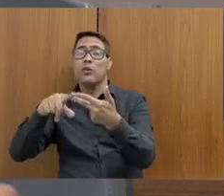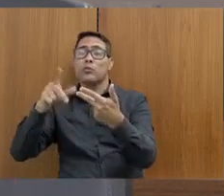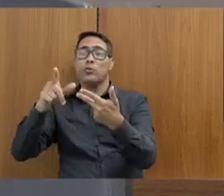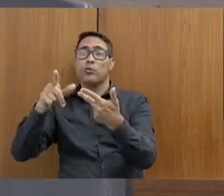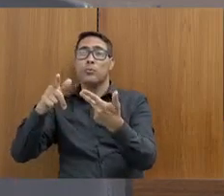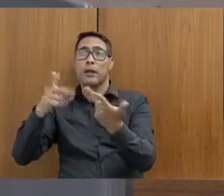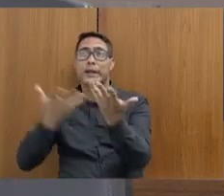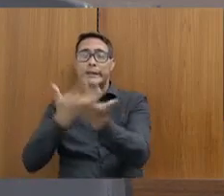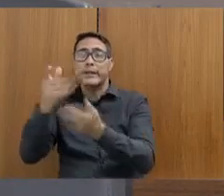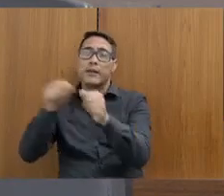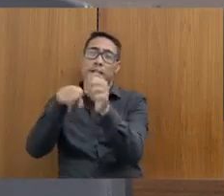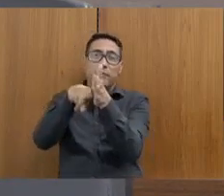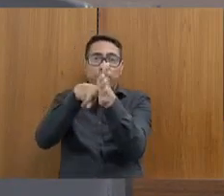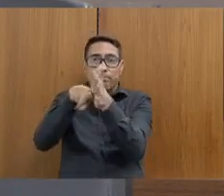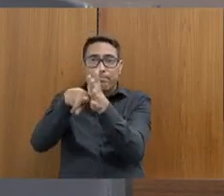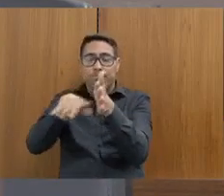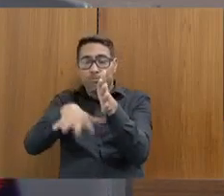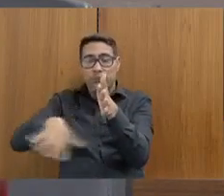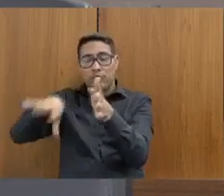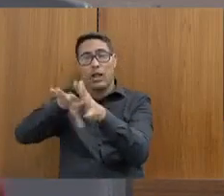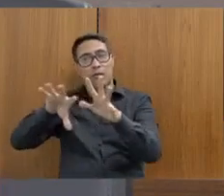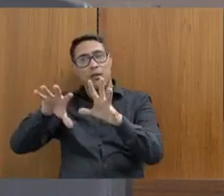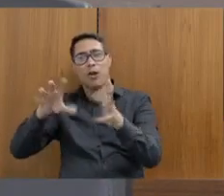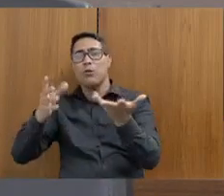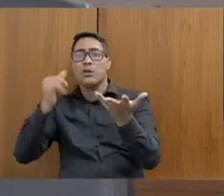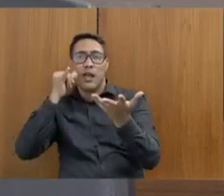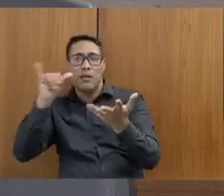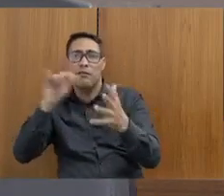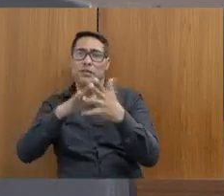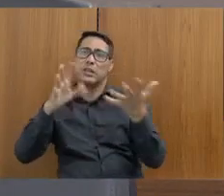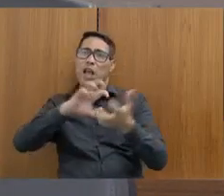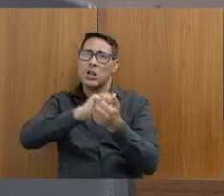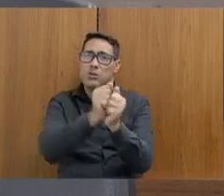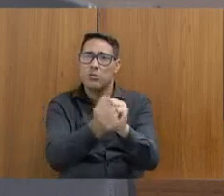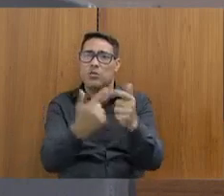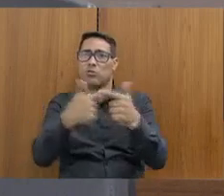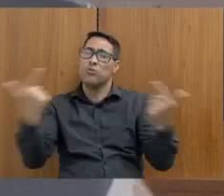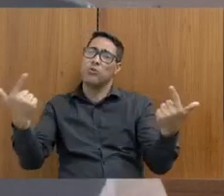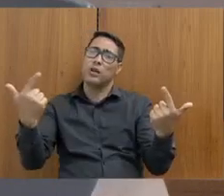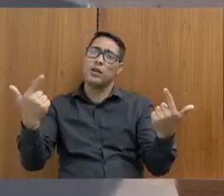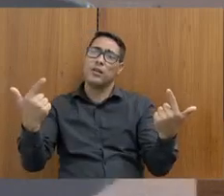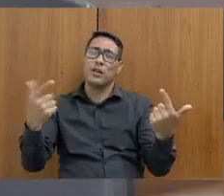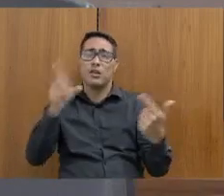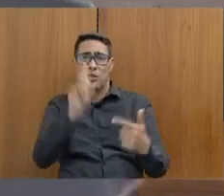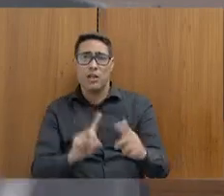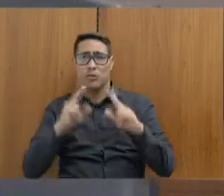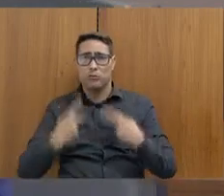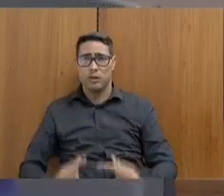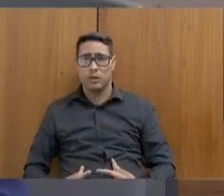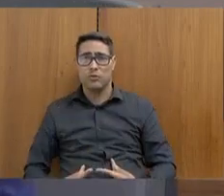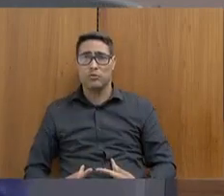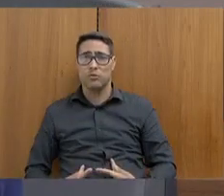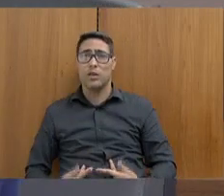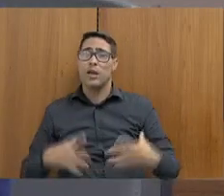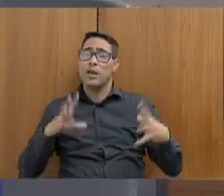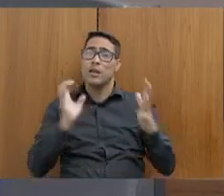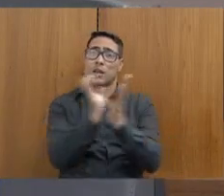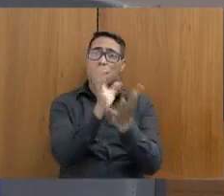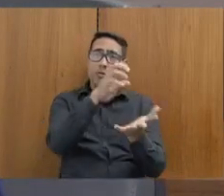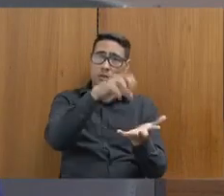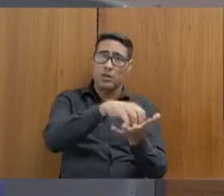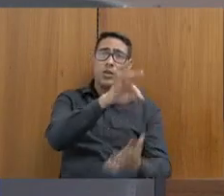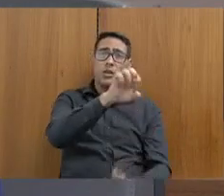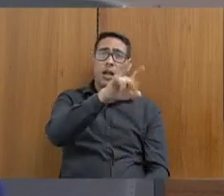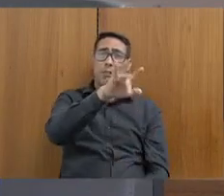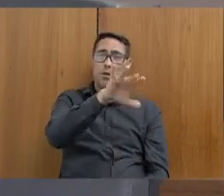fazer a fiscalização efetiva sobre tortura e violação de direitos humanos em comunidades terapêuticas? E aí relembro aqui o caso de